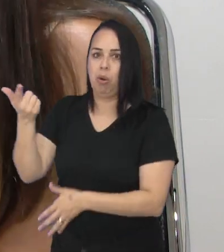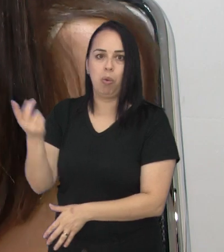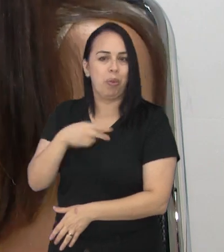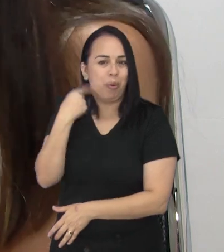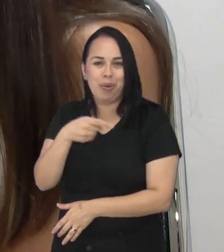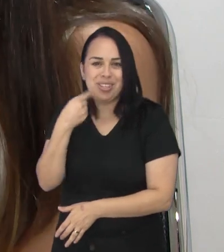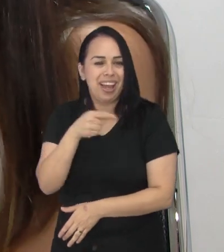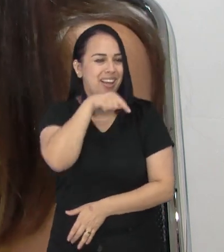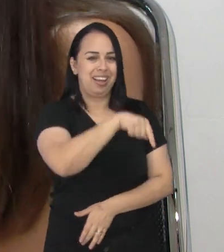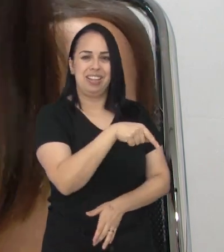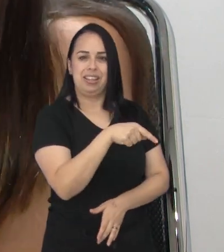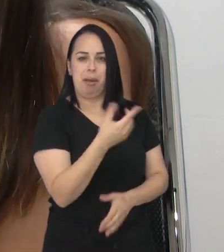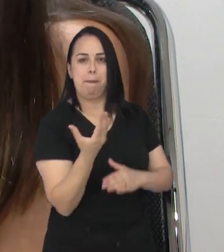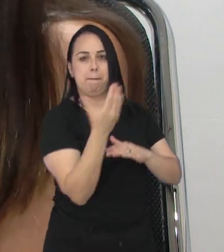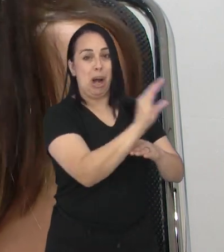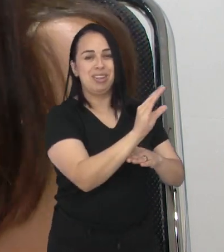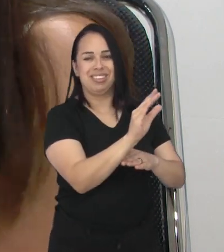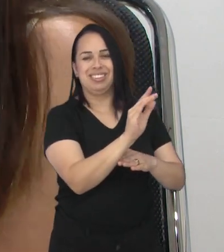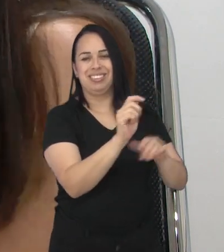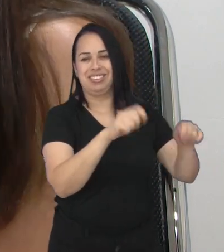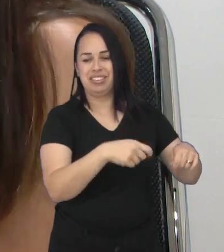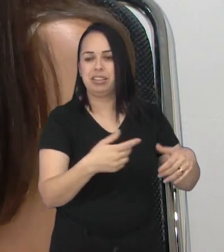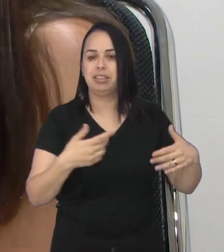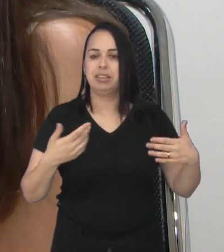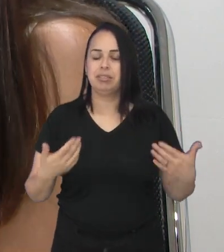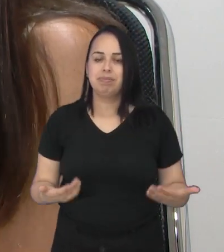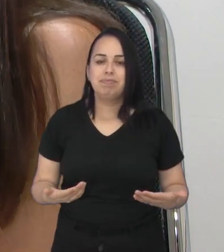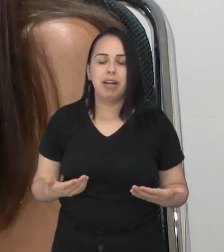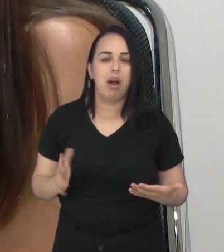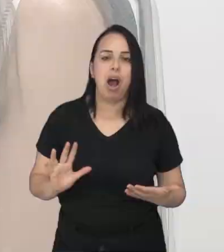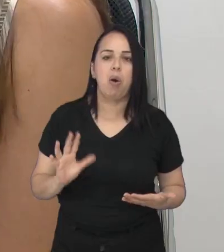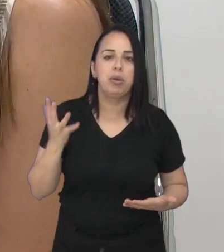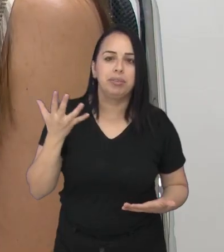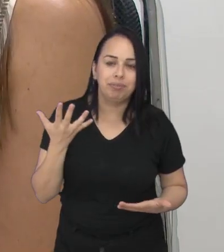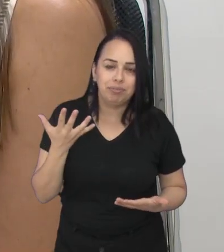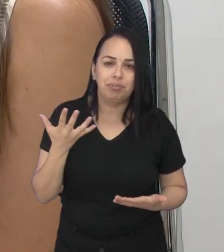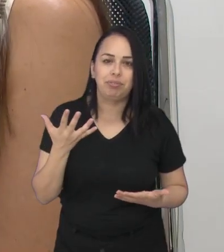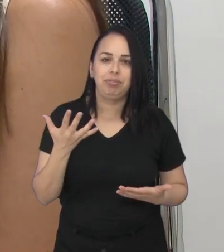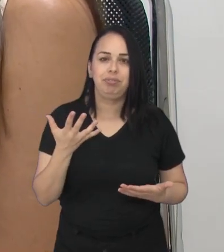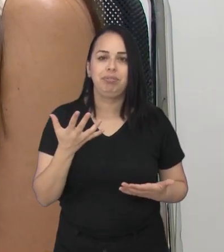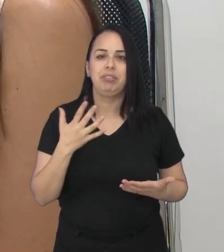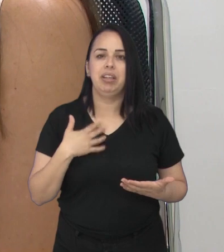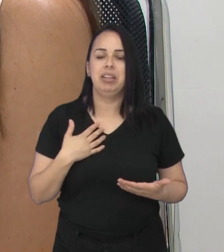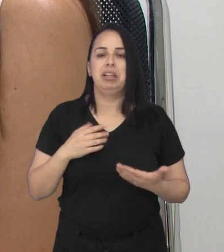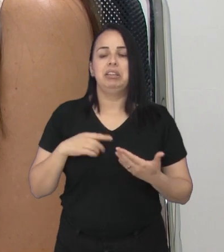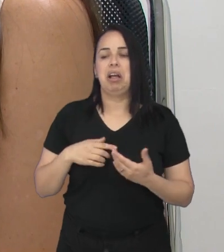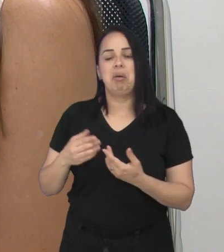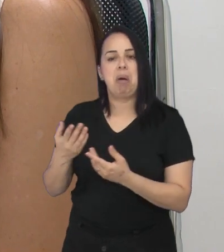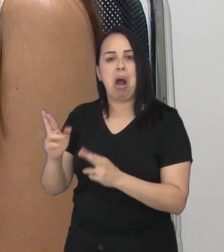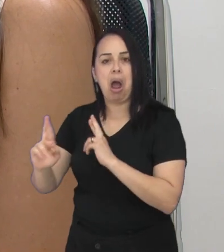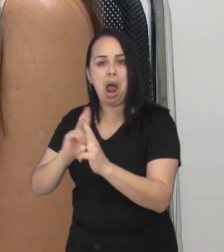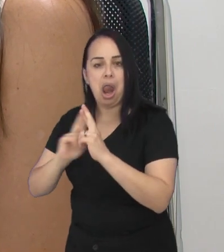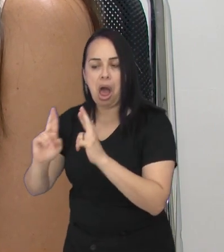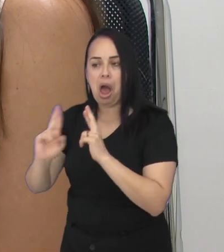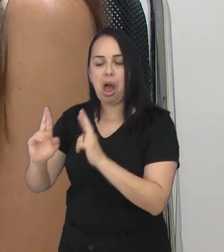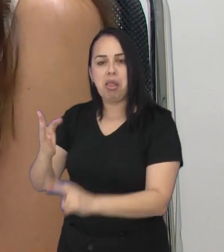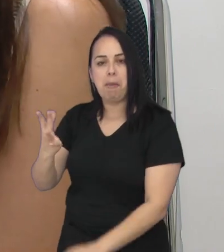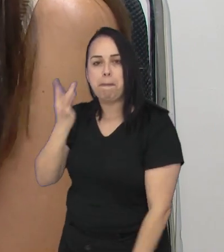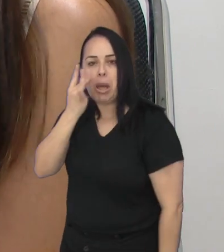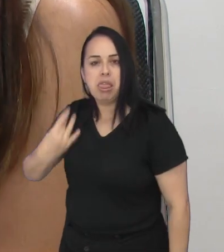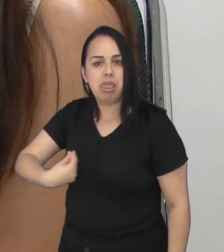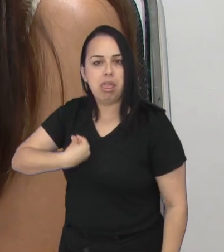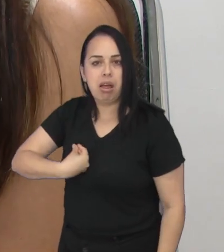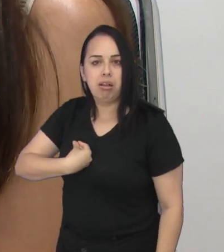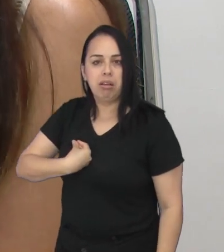seria apropriado dizer ou o eu não diria se tivesse presencialmente. Eu acredito que isso está nos deixando cada vez mais